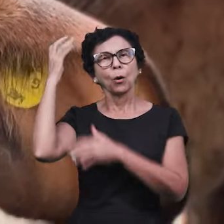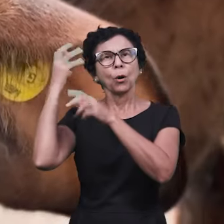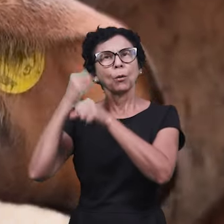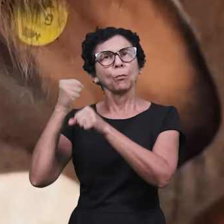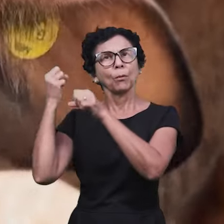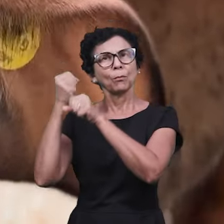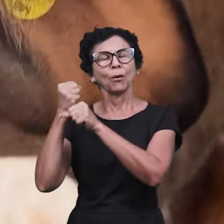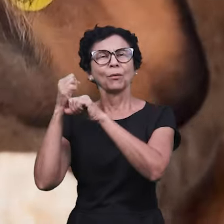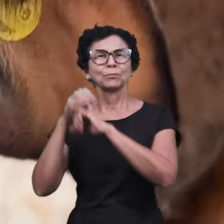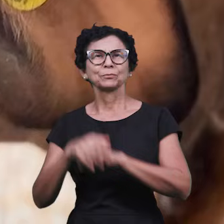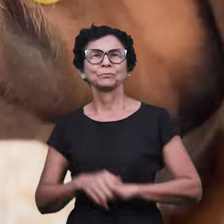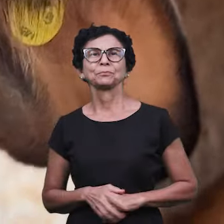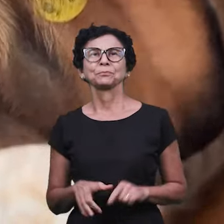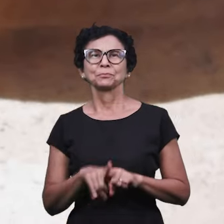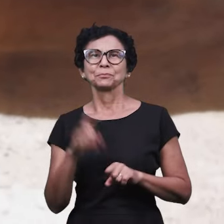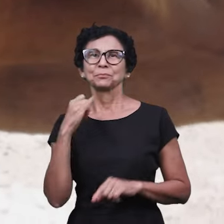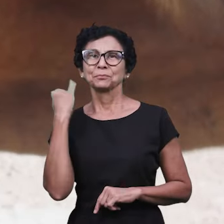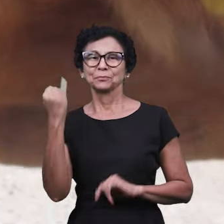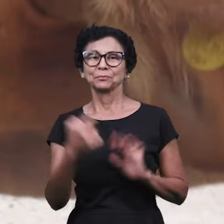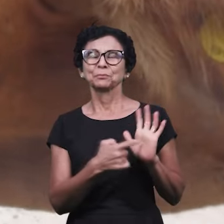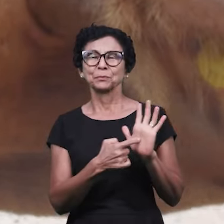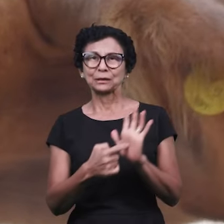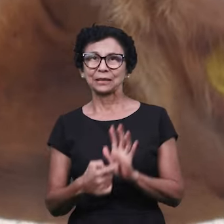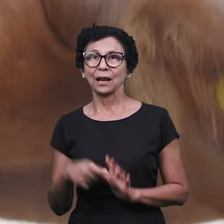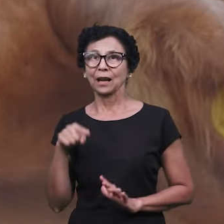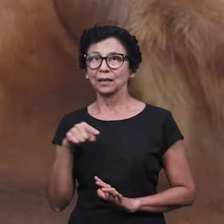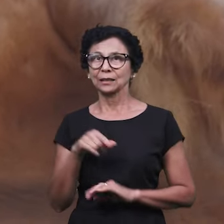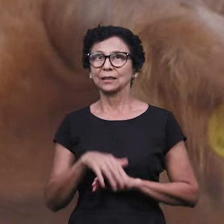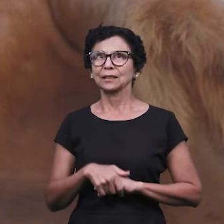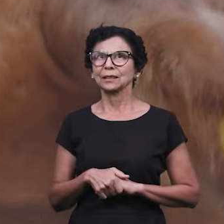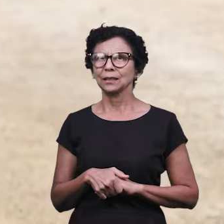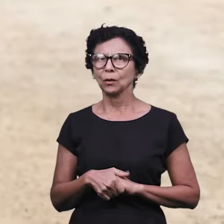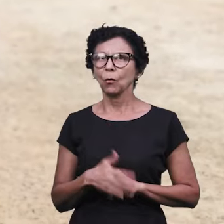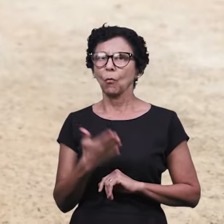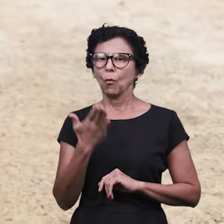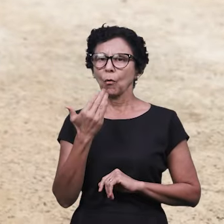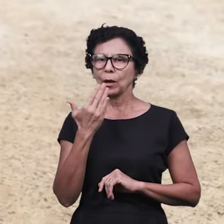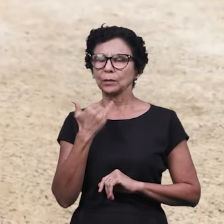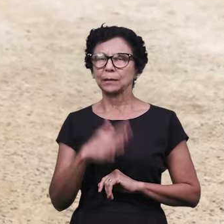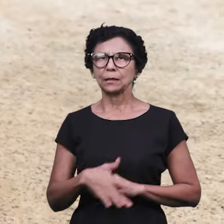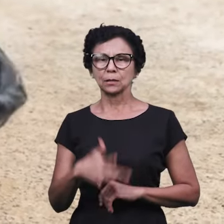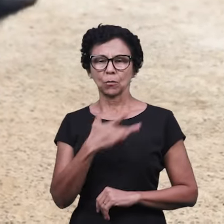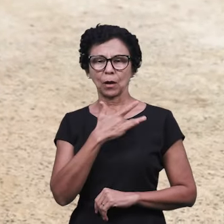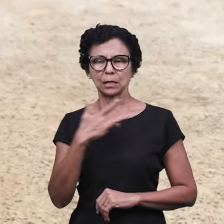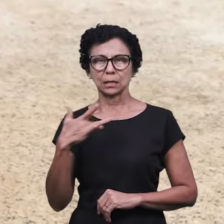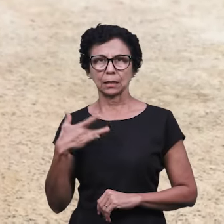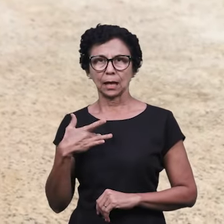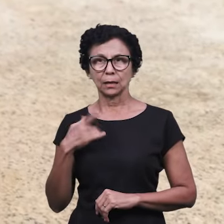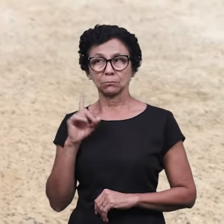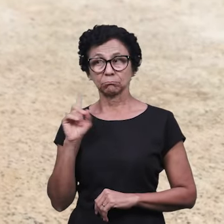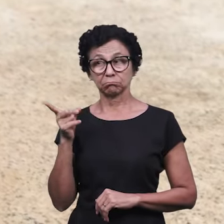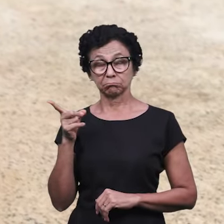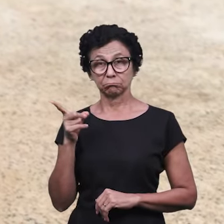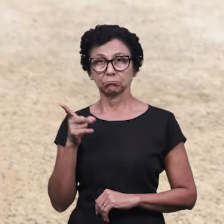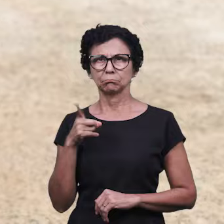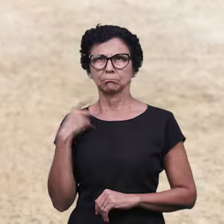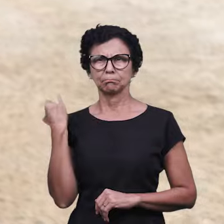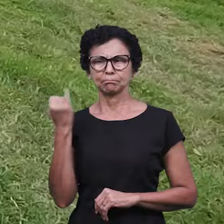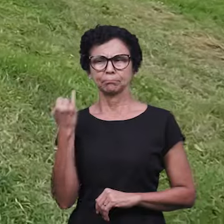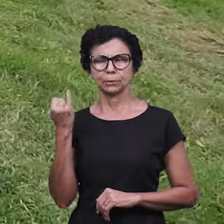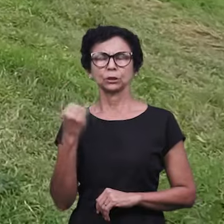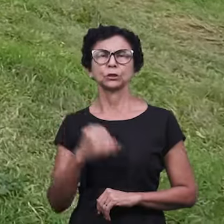leite. Vale destacar que aqui, o cuidado com a alimentação e a saúde desses animais é uma